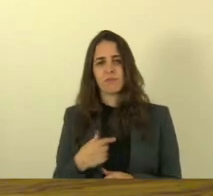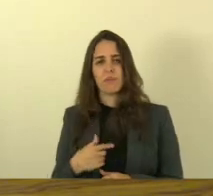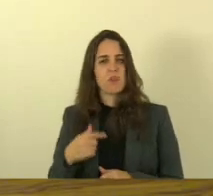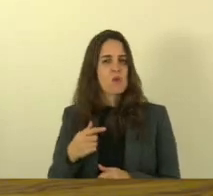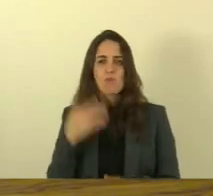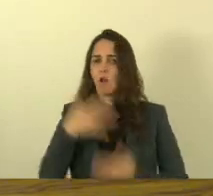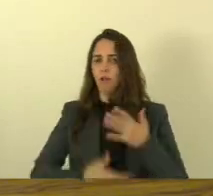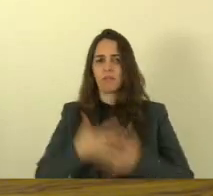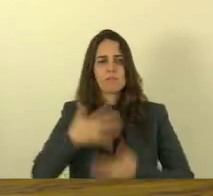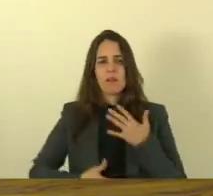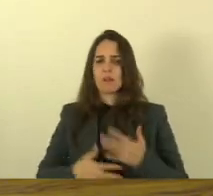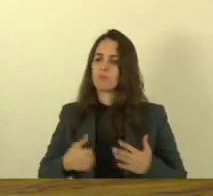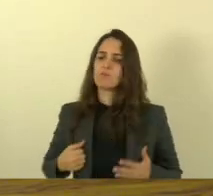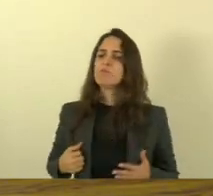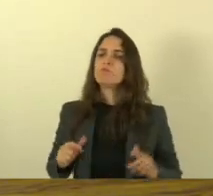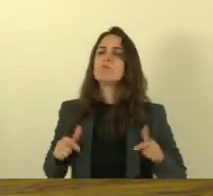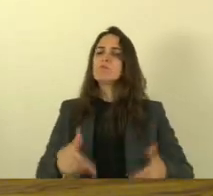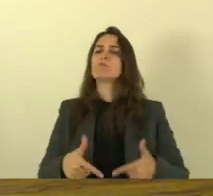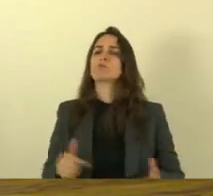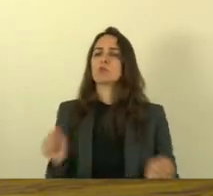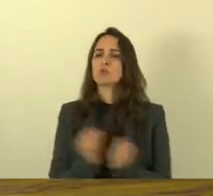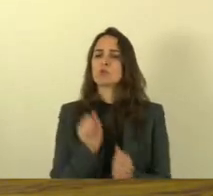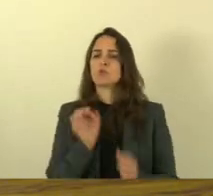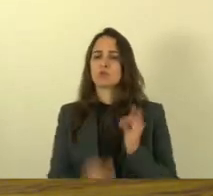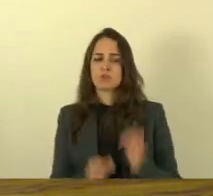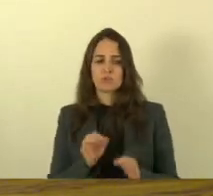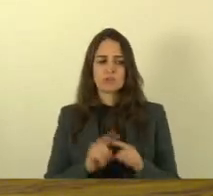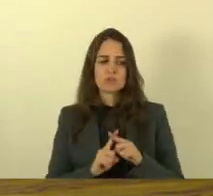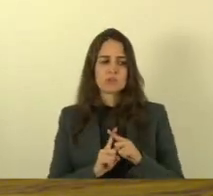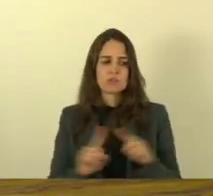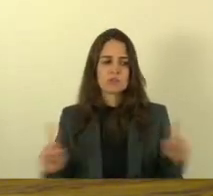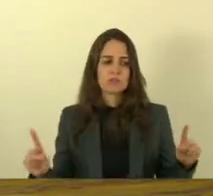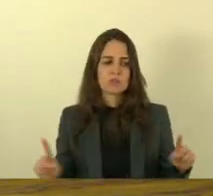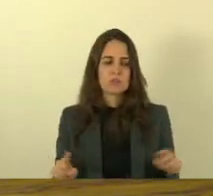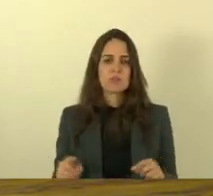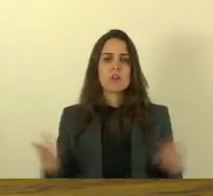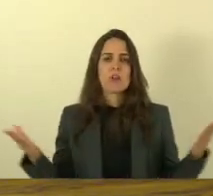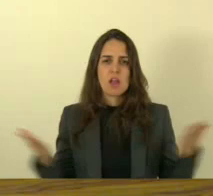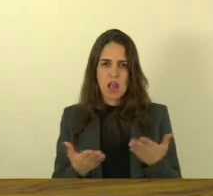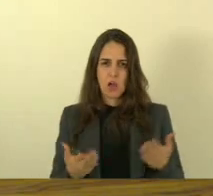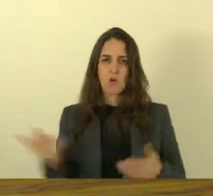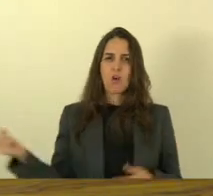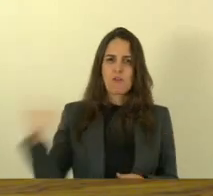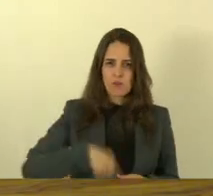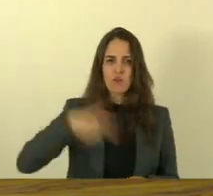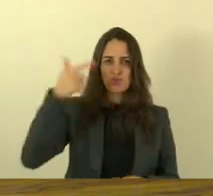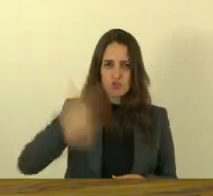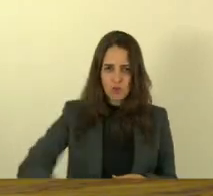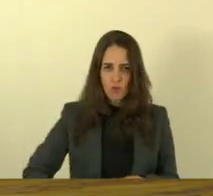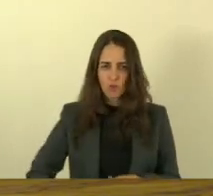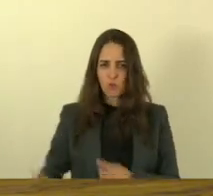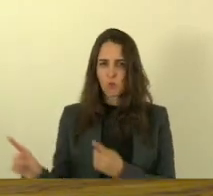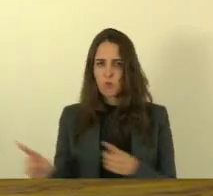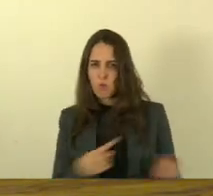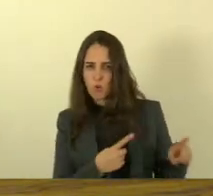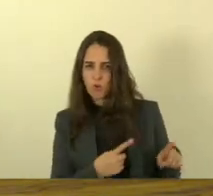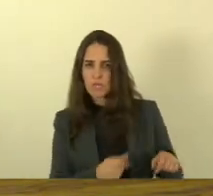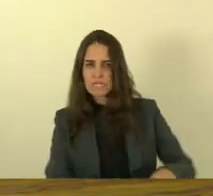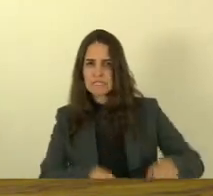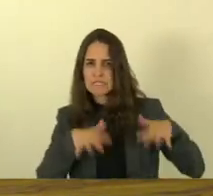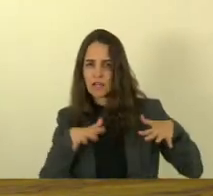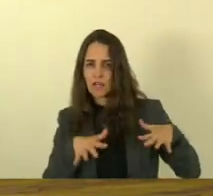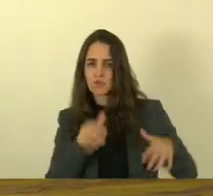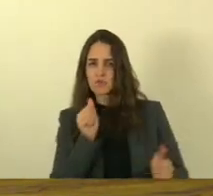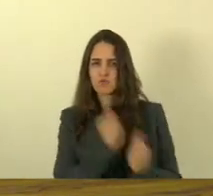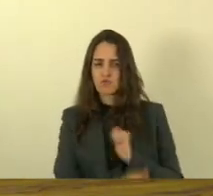junto com a justiça local mas agora vocês vêm investindo de novo contra o estádio da Desportiva